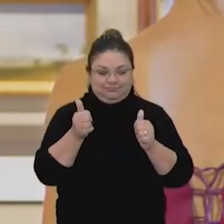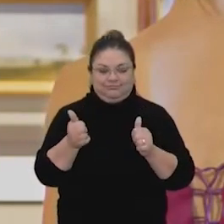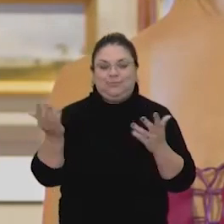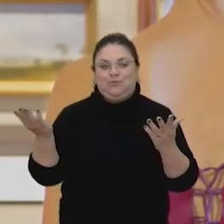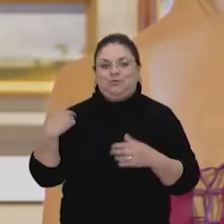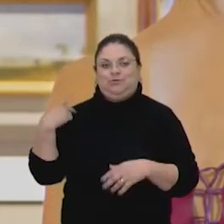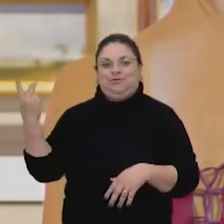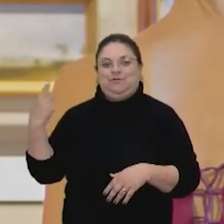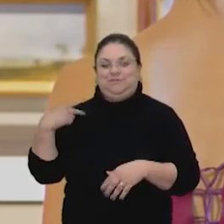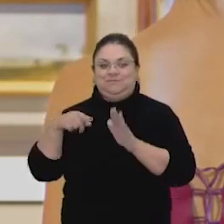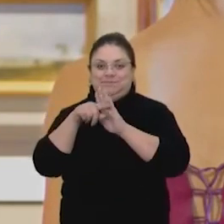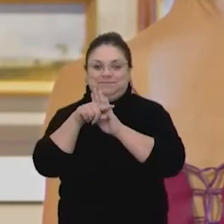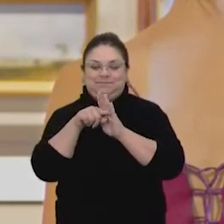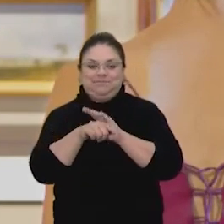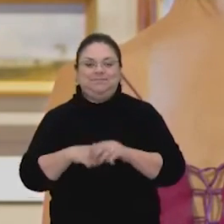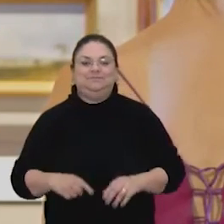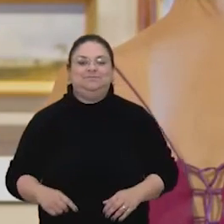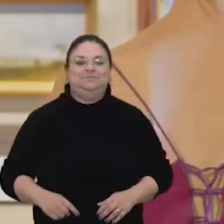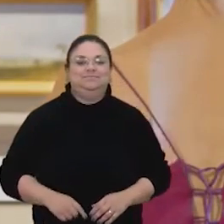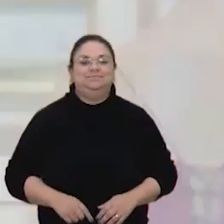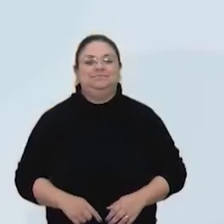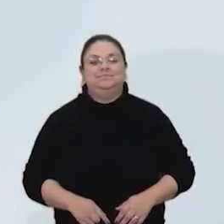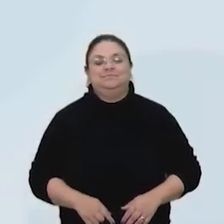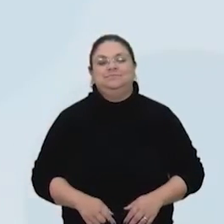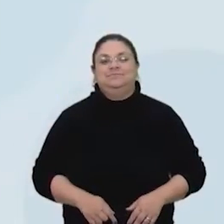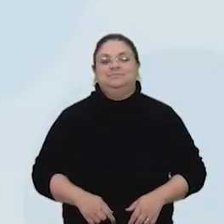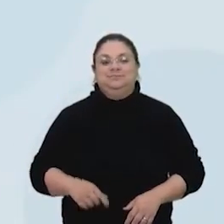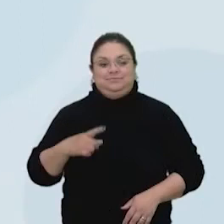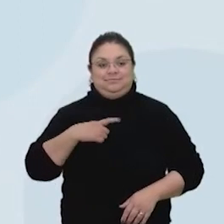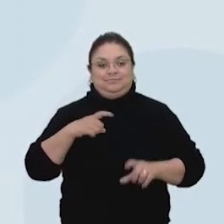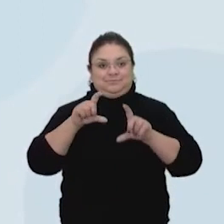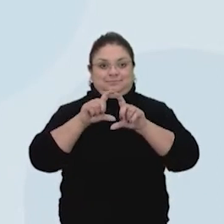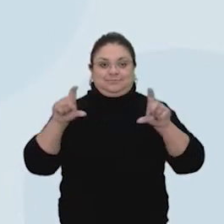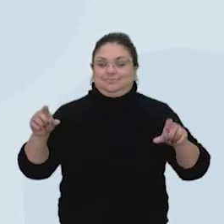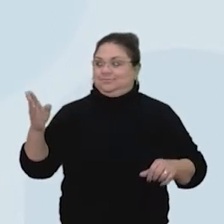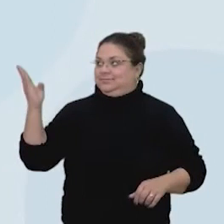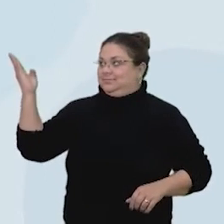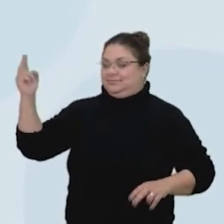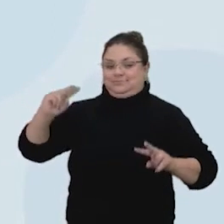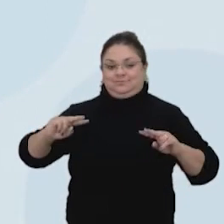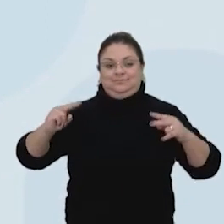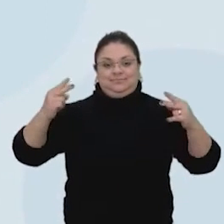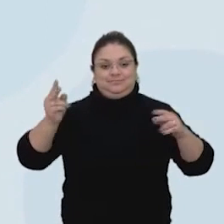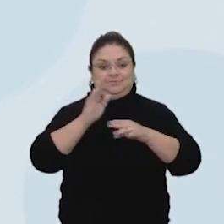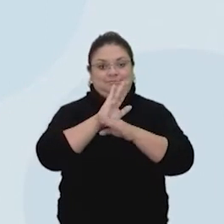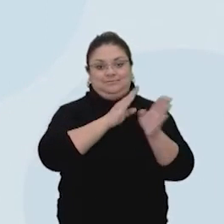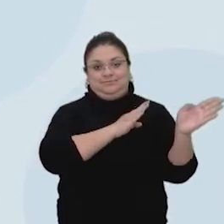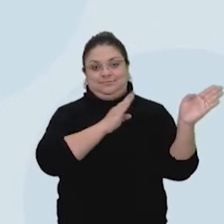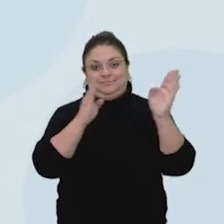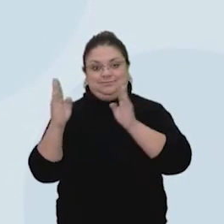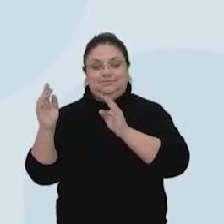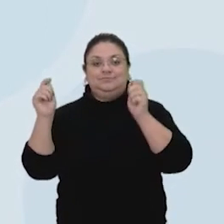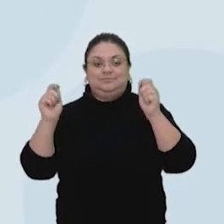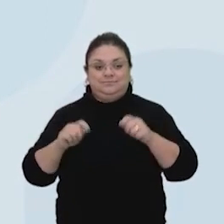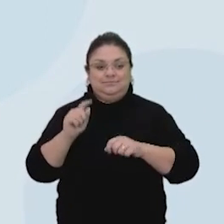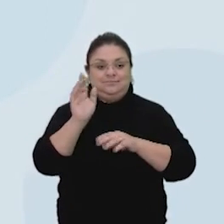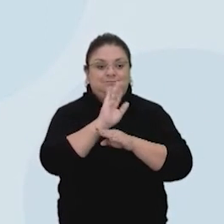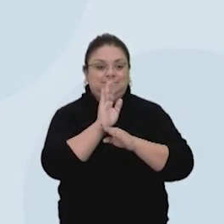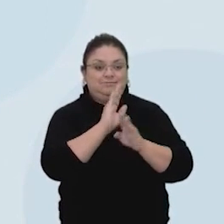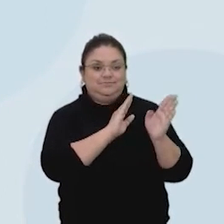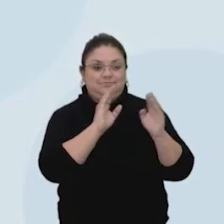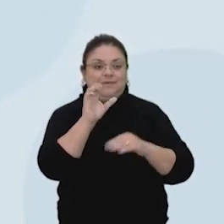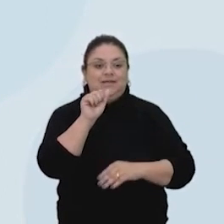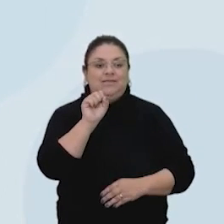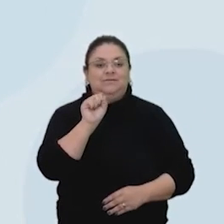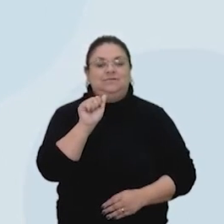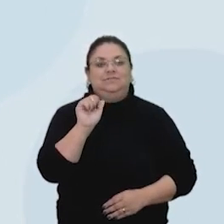Ó, então, no Box Saiba Mais, tem um vídeo sobre uma obra de arte que vocês podem usar, que é o casal Arnon Fini.